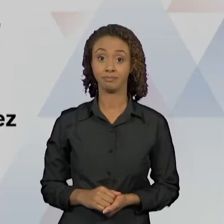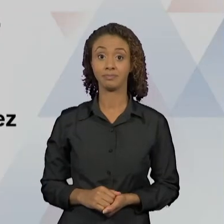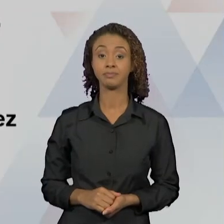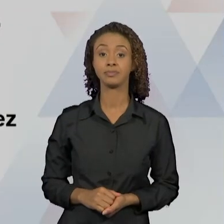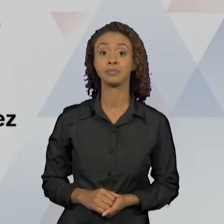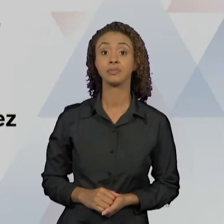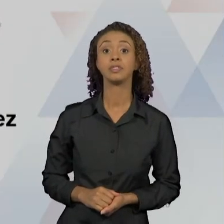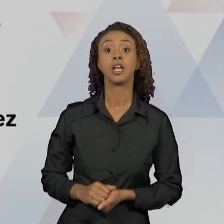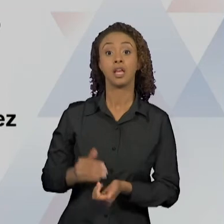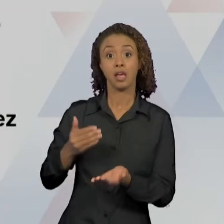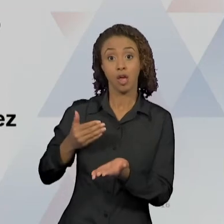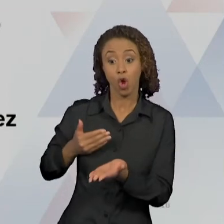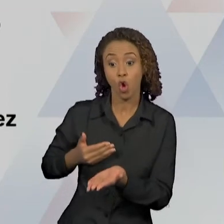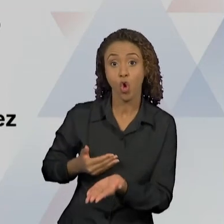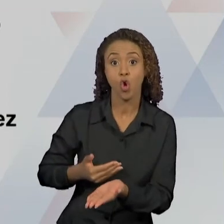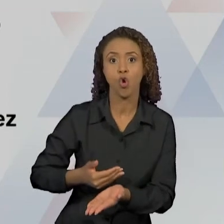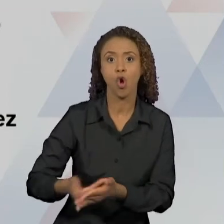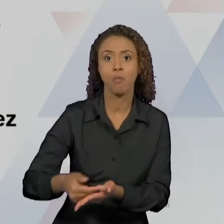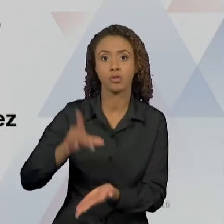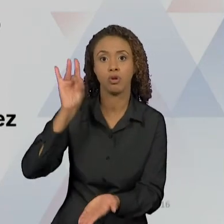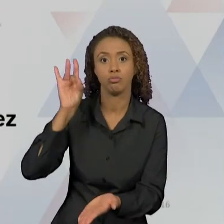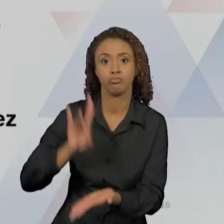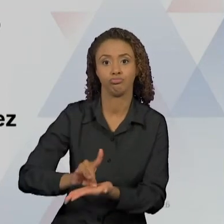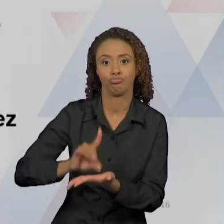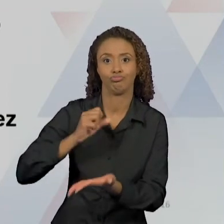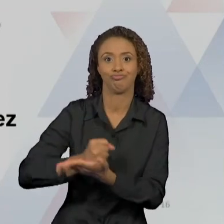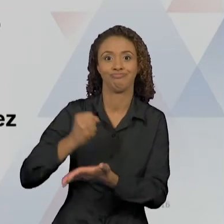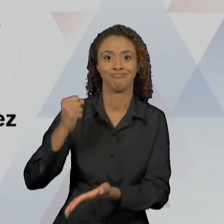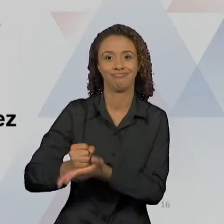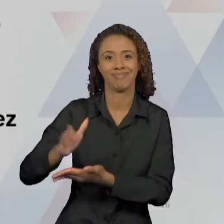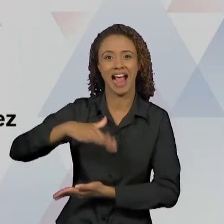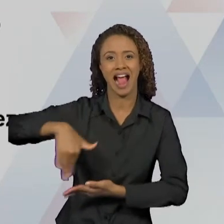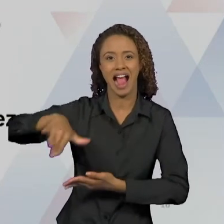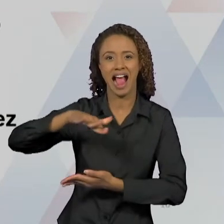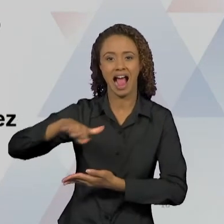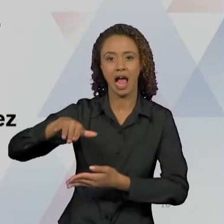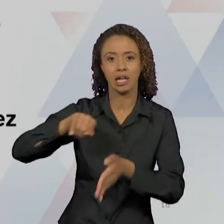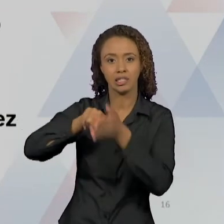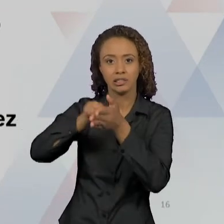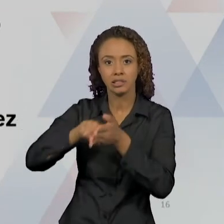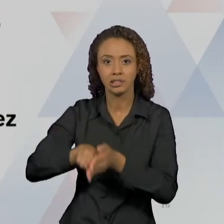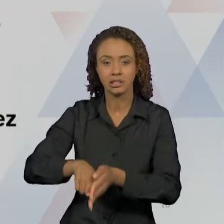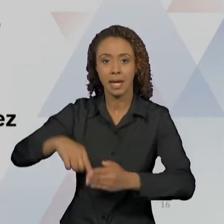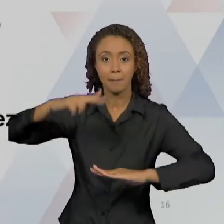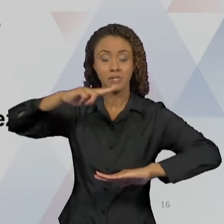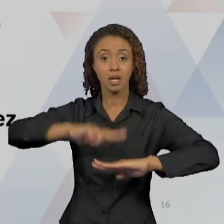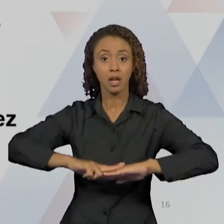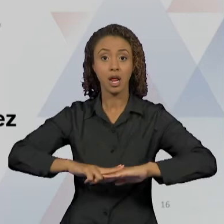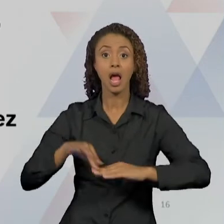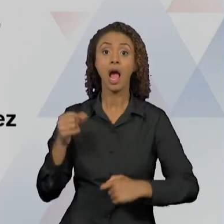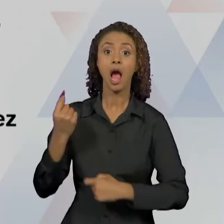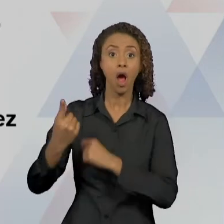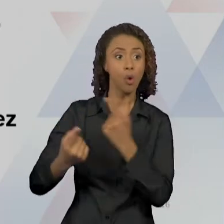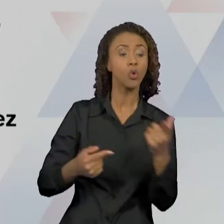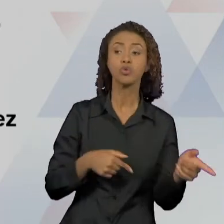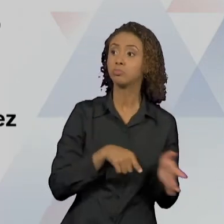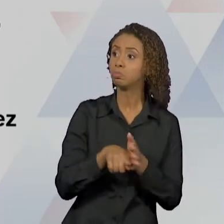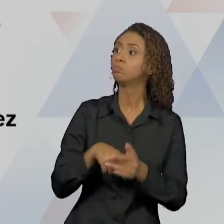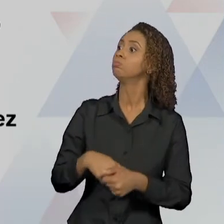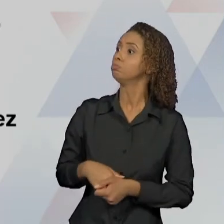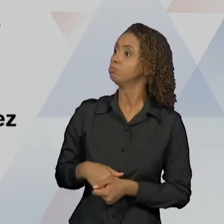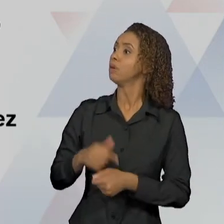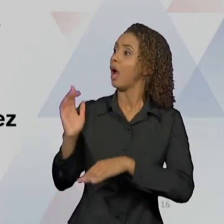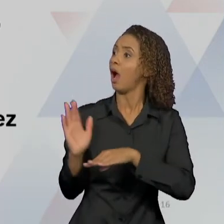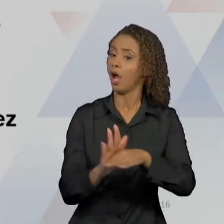a psicanálise, os progressistas, eles se entusiasmaram com a possibilidade de uma nova pedagogia, possuindo